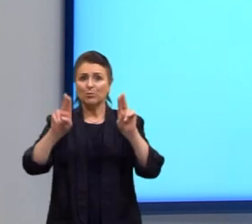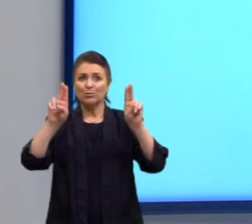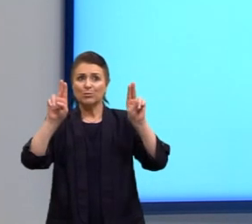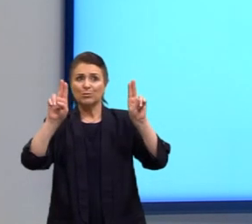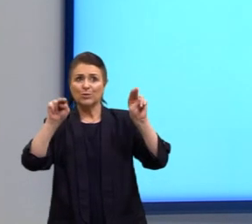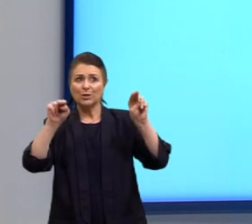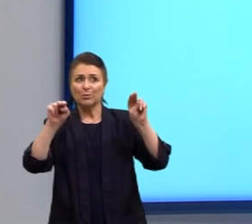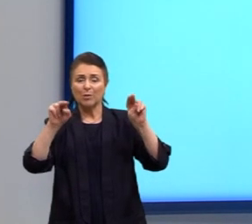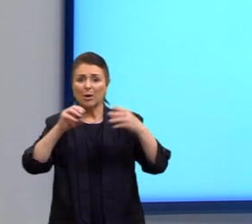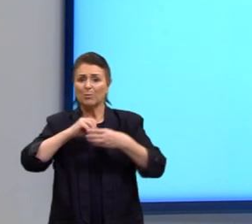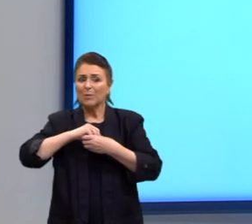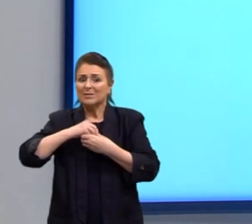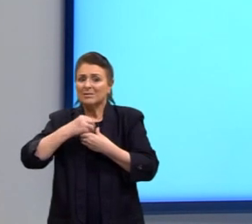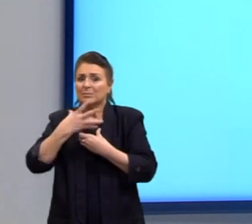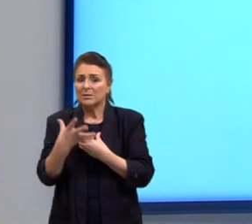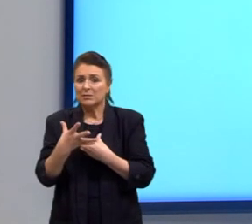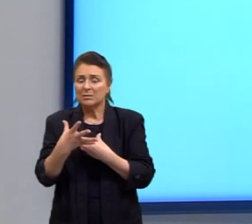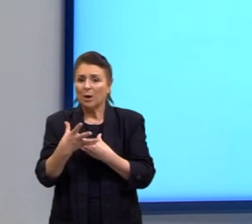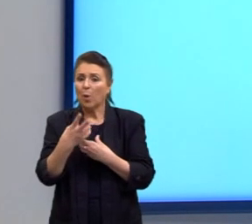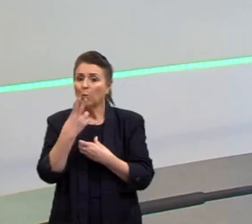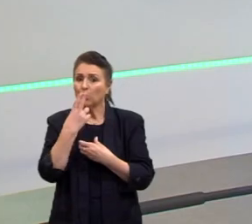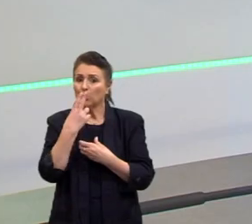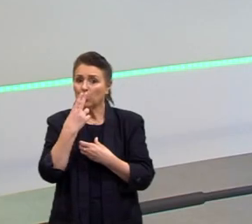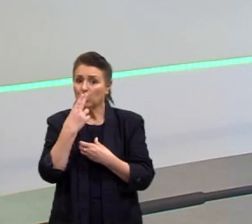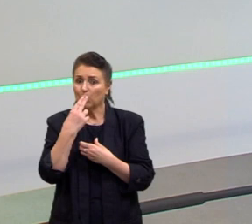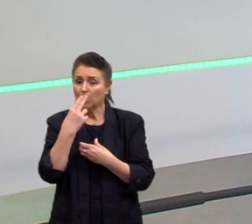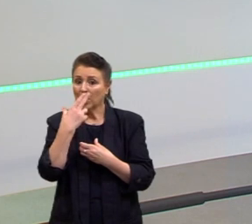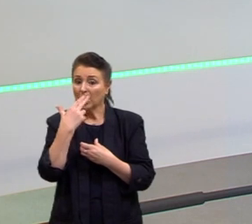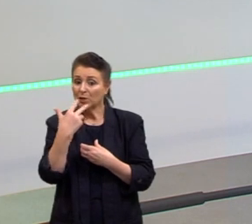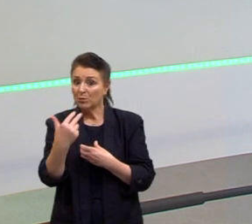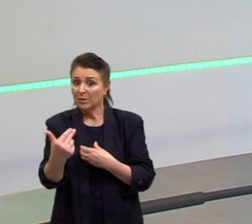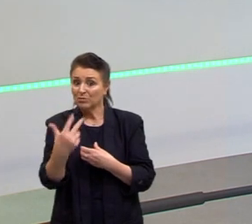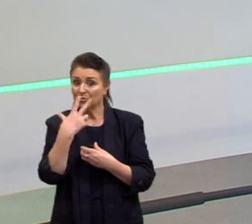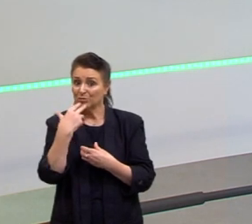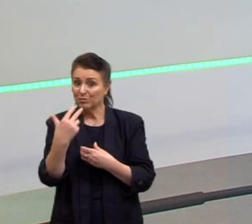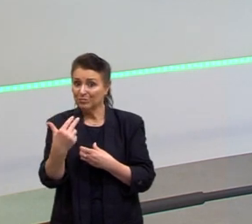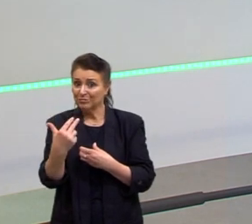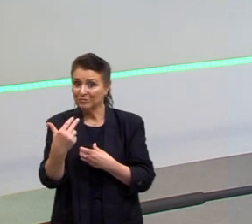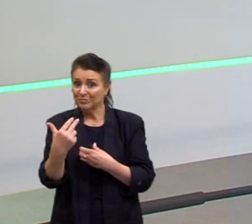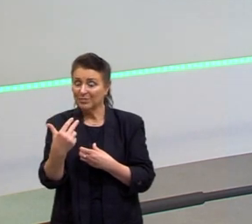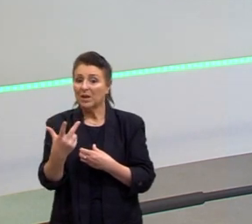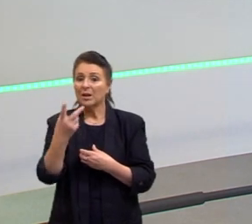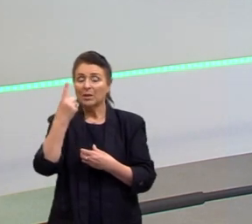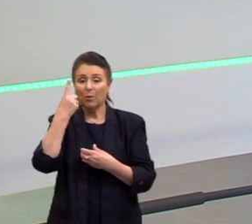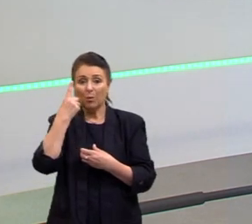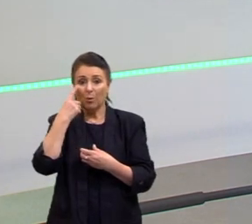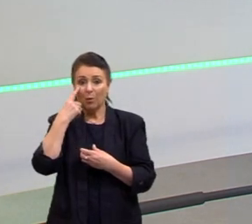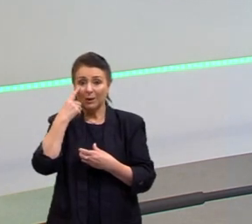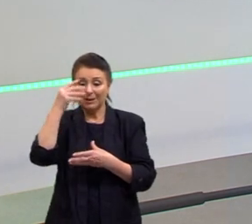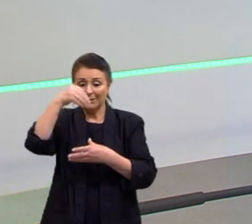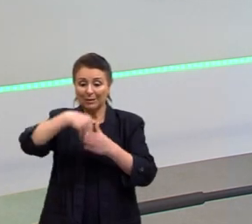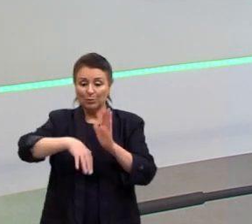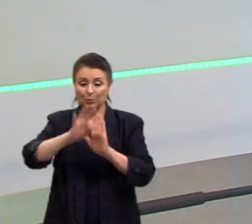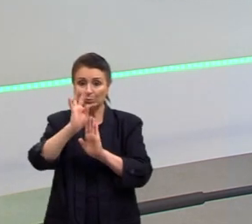é uma expressão idiomática. Então, agora, dentro do texto,